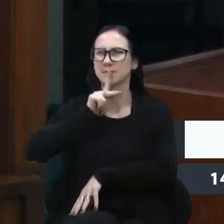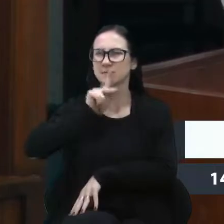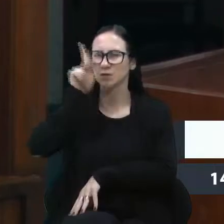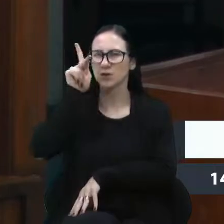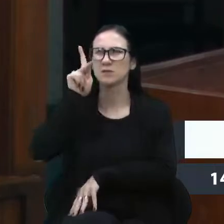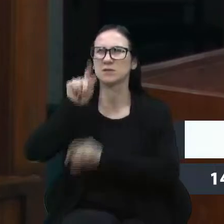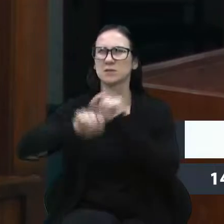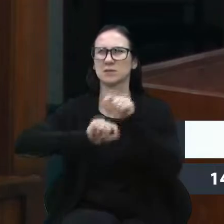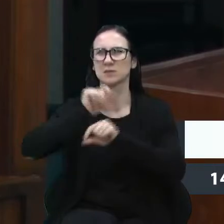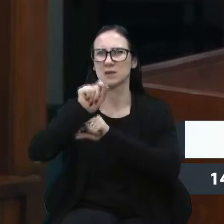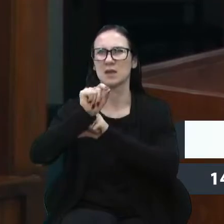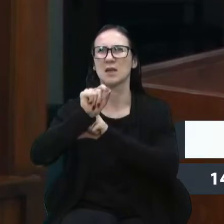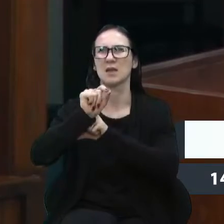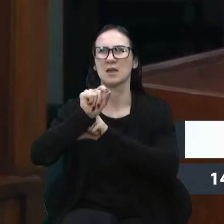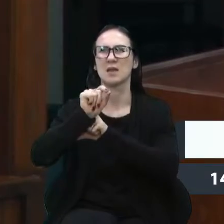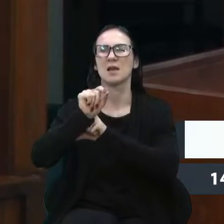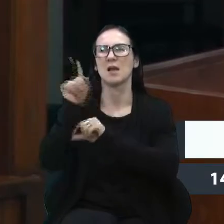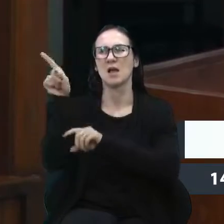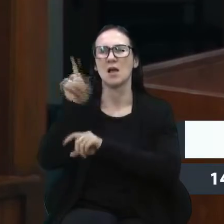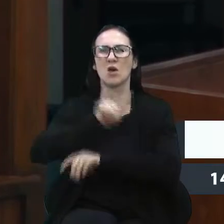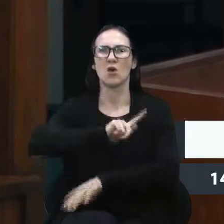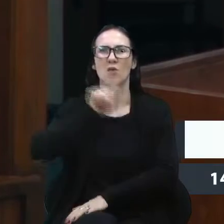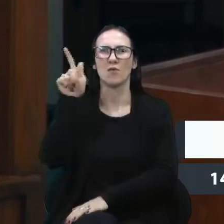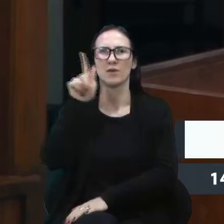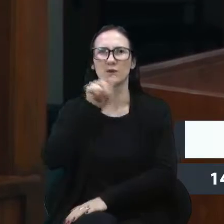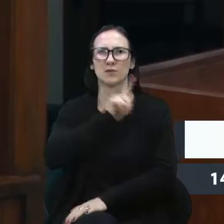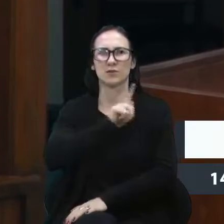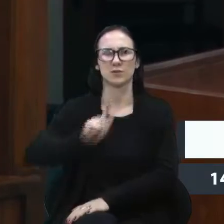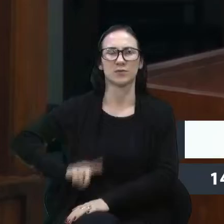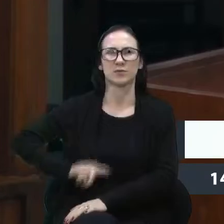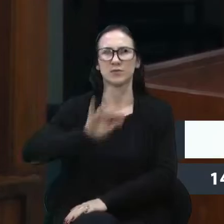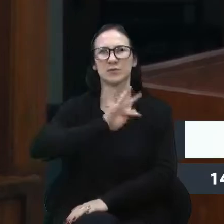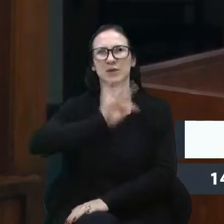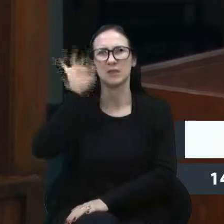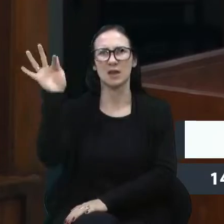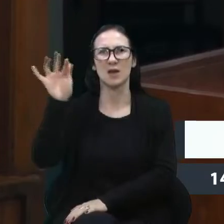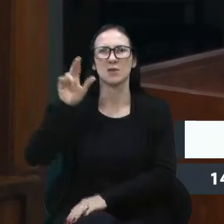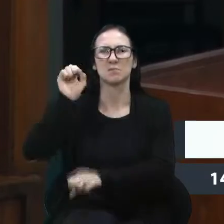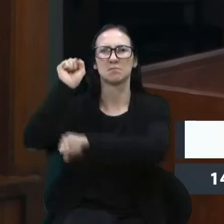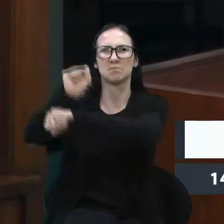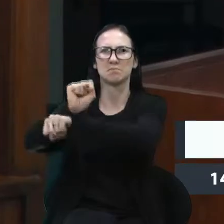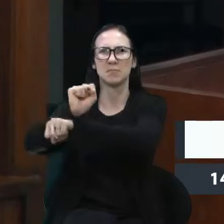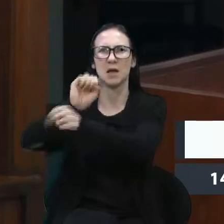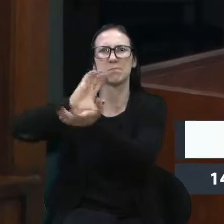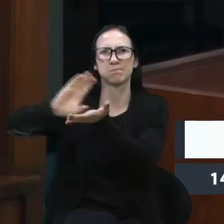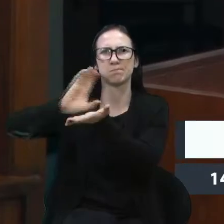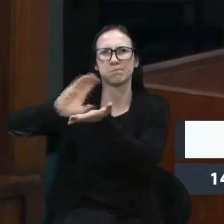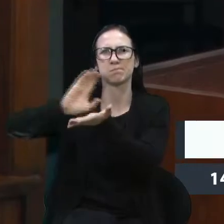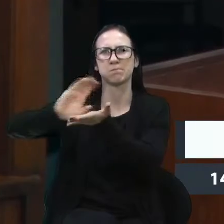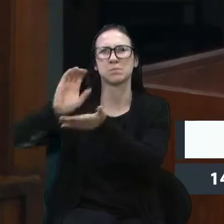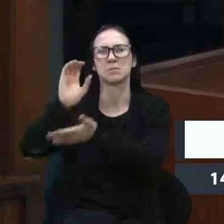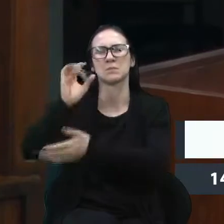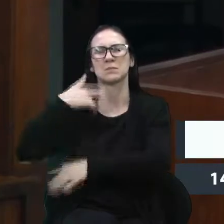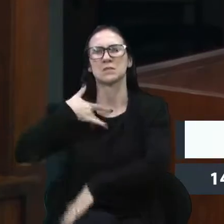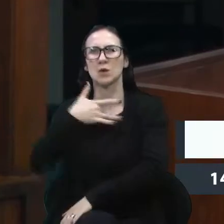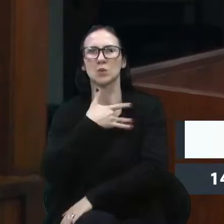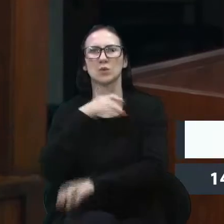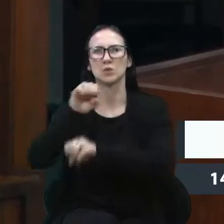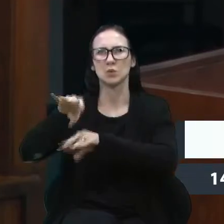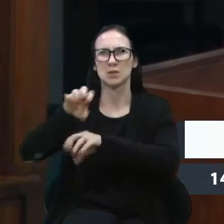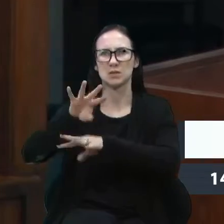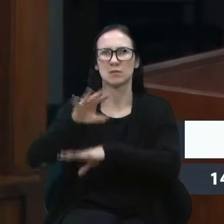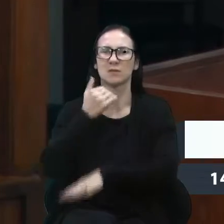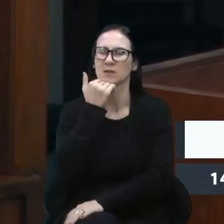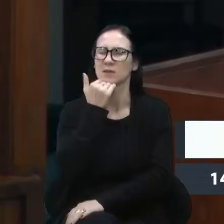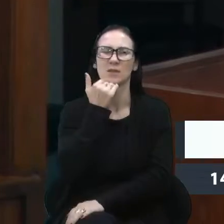que congelou investimentos durante 20 anos na saúde, na educação e em outras áreas. Então, também não adianta a gente vir aqui